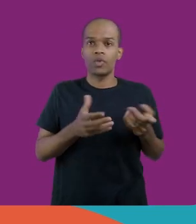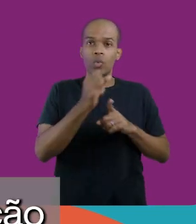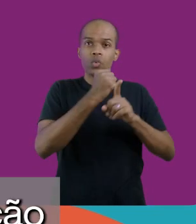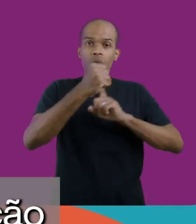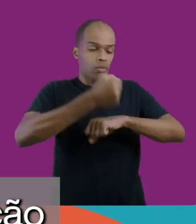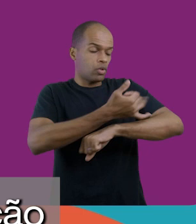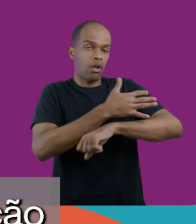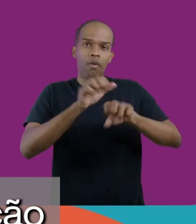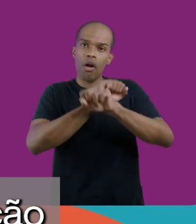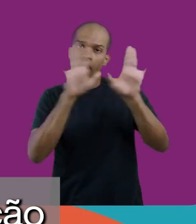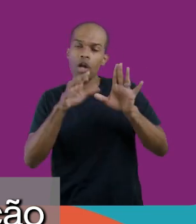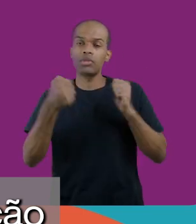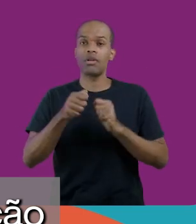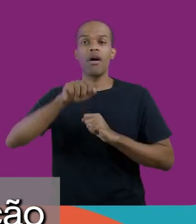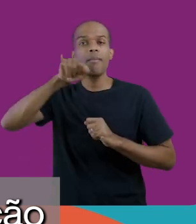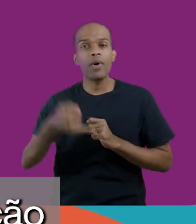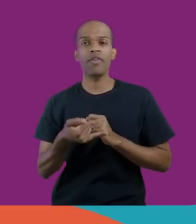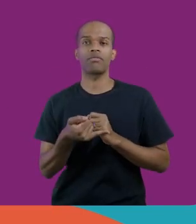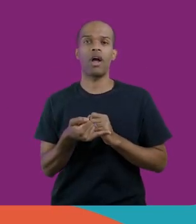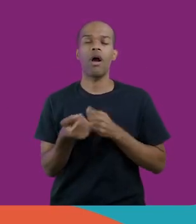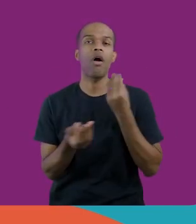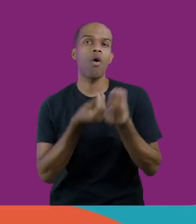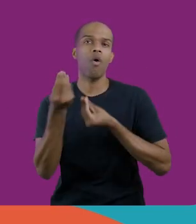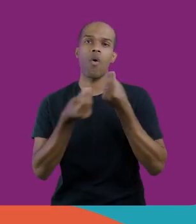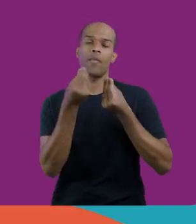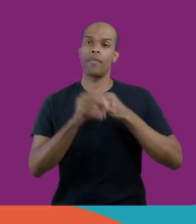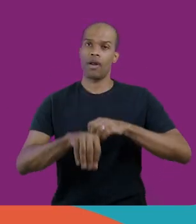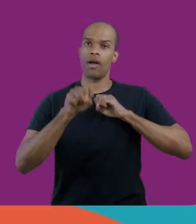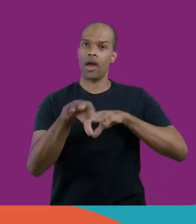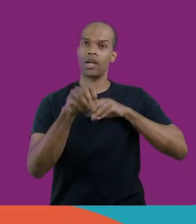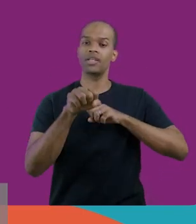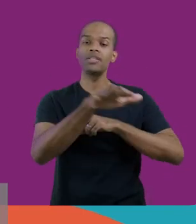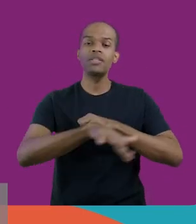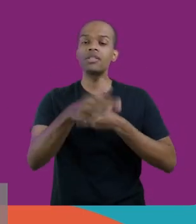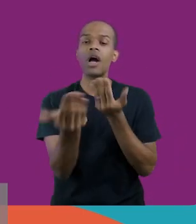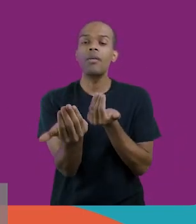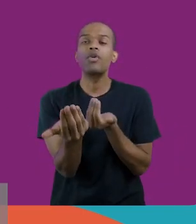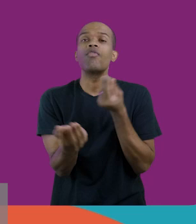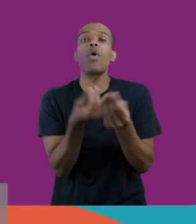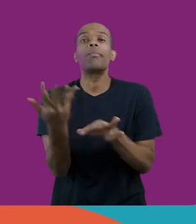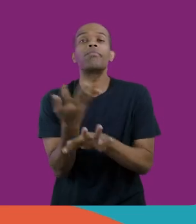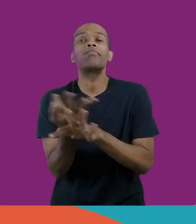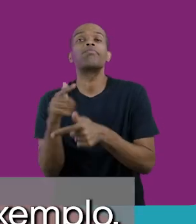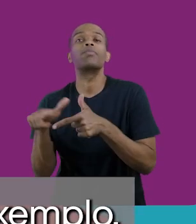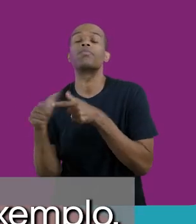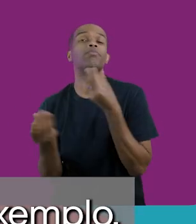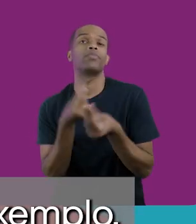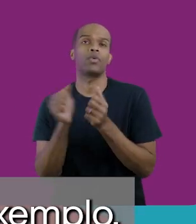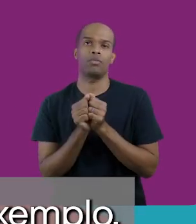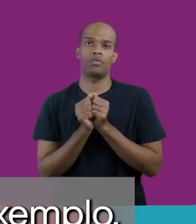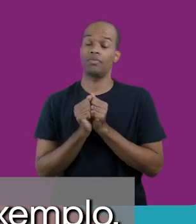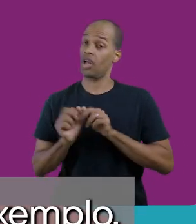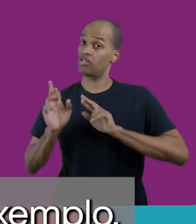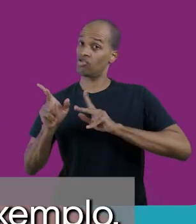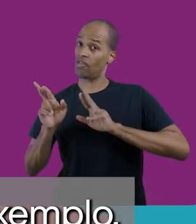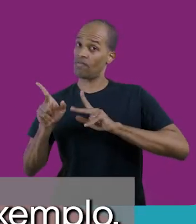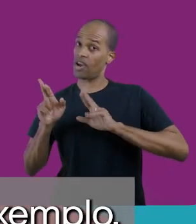os socioemocionais, é claro, eu tenho que aproveitar essa situação para ensinar para o jovem como é que ele lida com a adversidade, que é um pouco